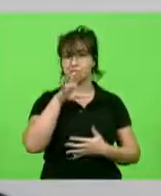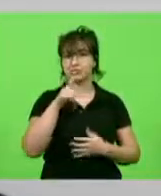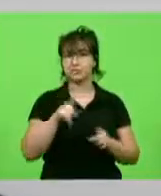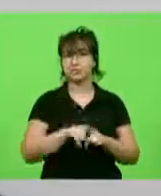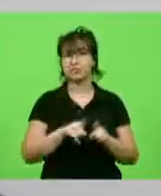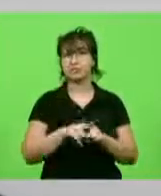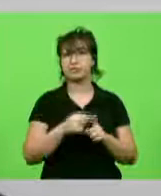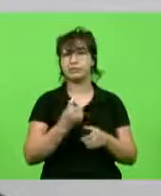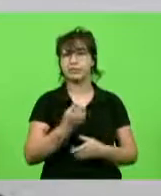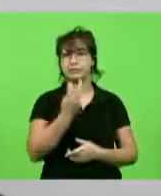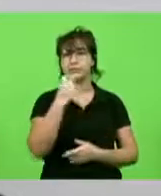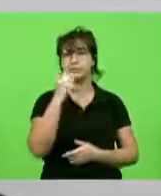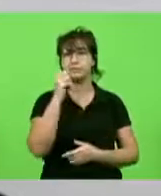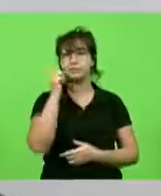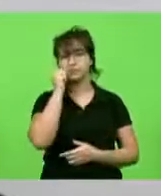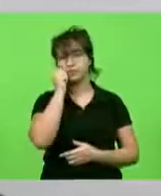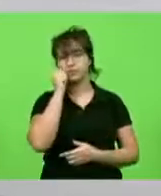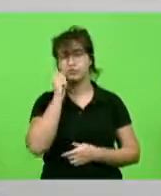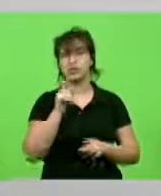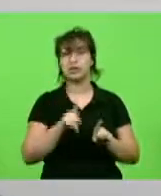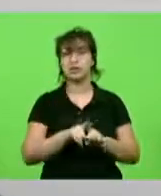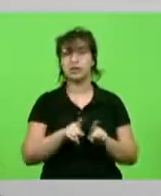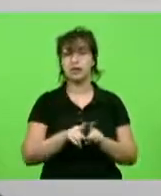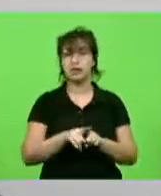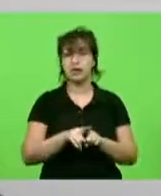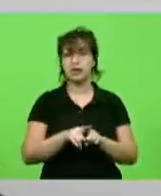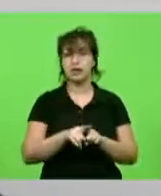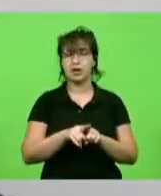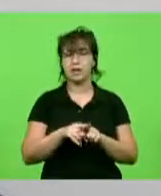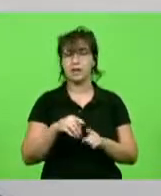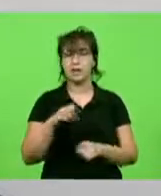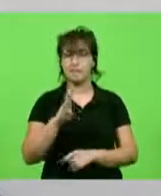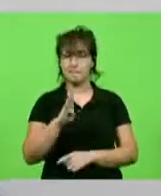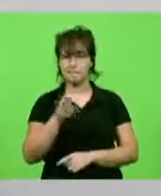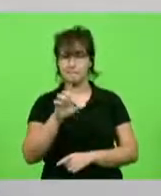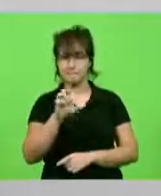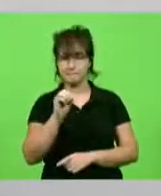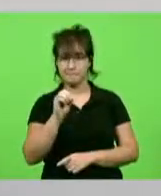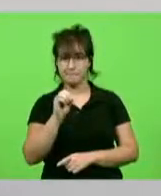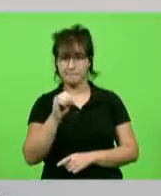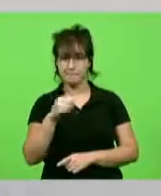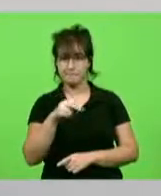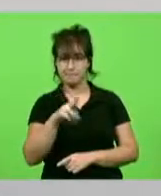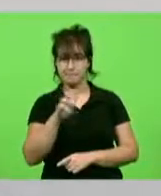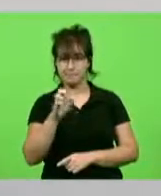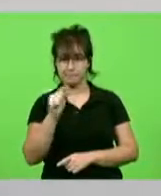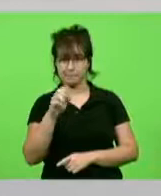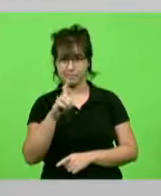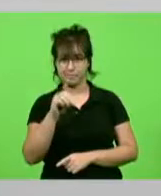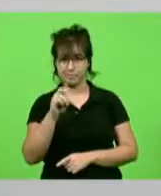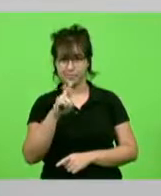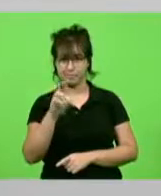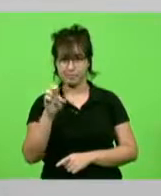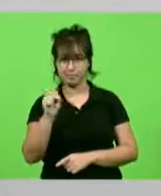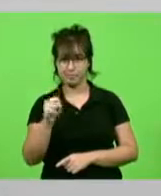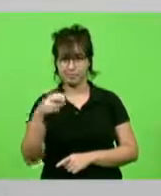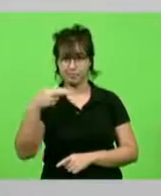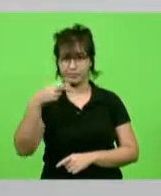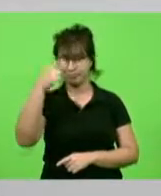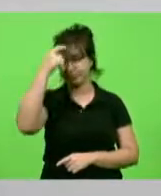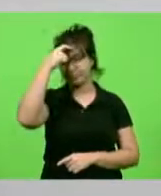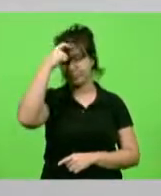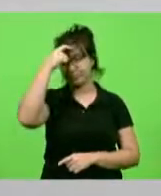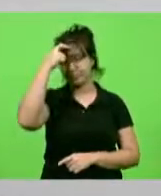e bloqueadores neuromusculares. Também discutirmos esta questão do